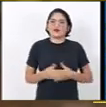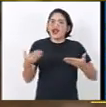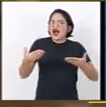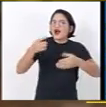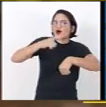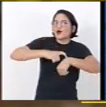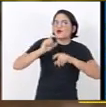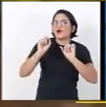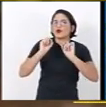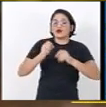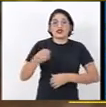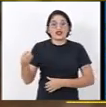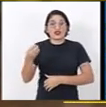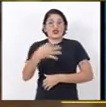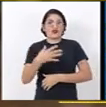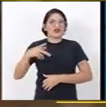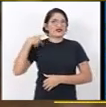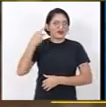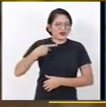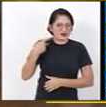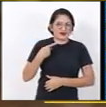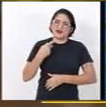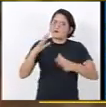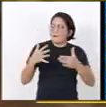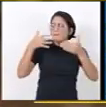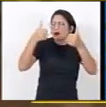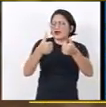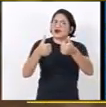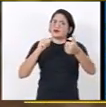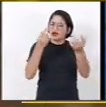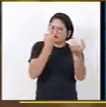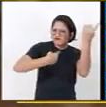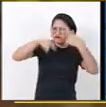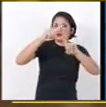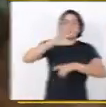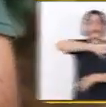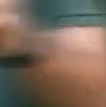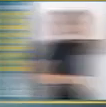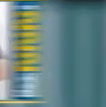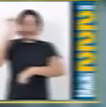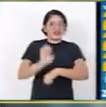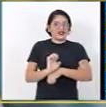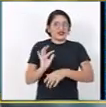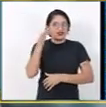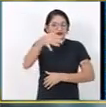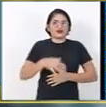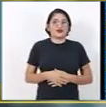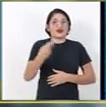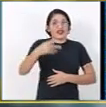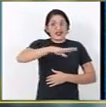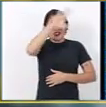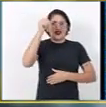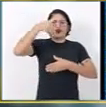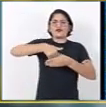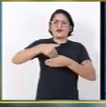momento de novas políticas com resultados para transformar o Amazonas no Estado do Futuro. No Amazonas, quem vota